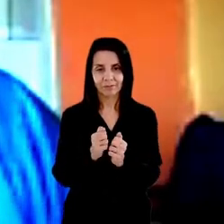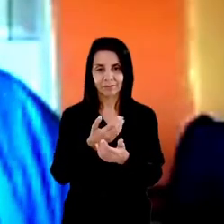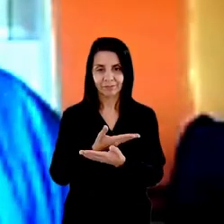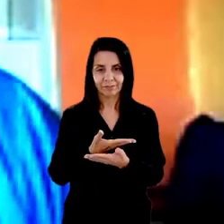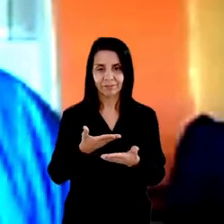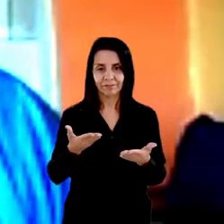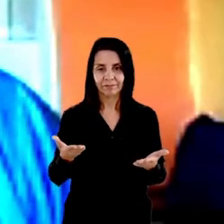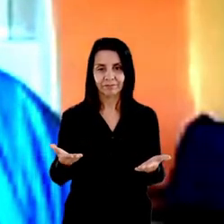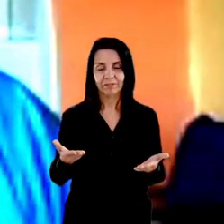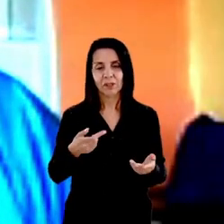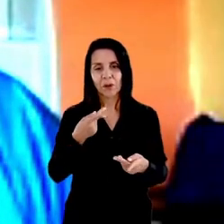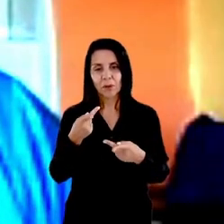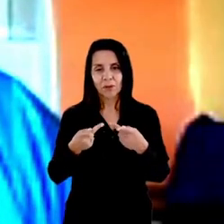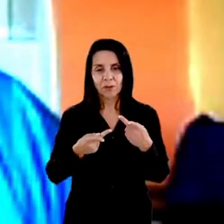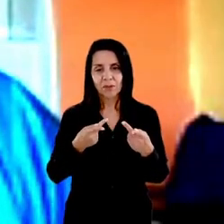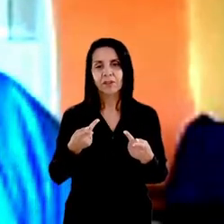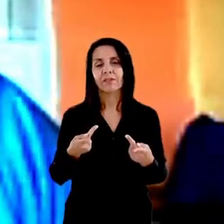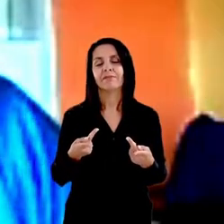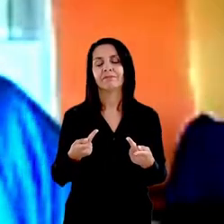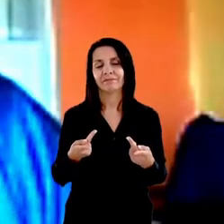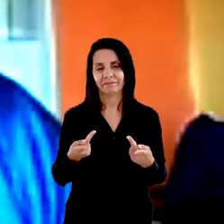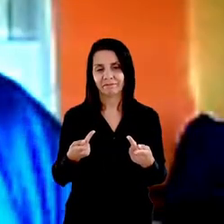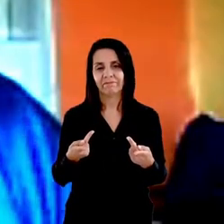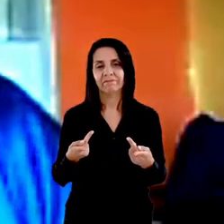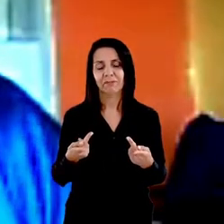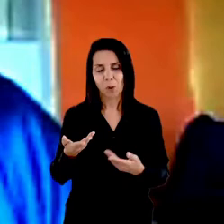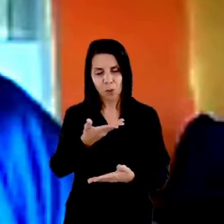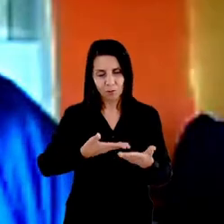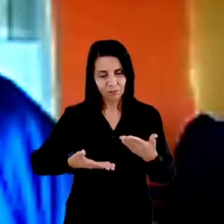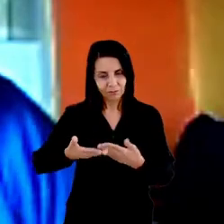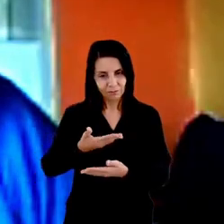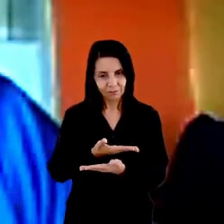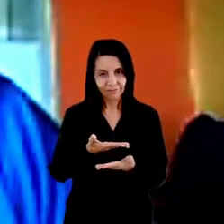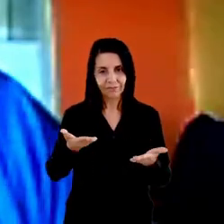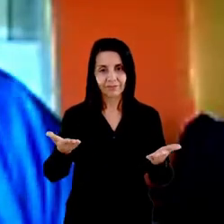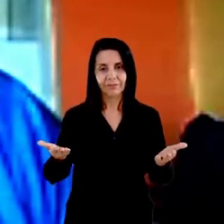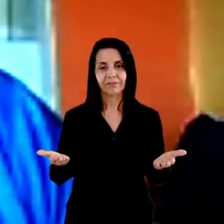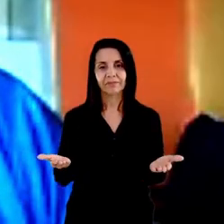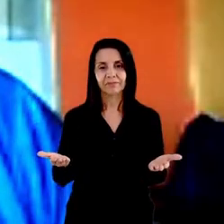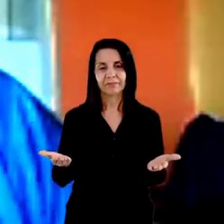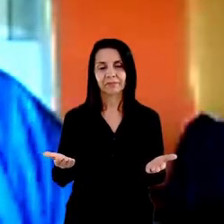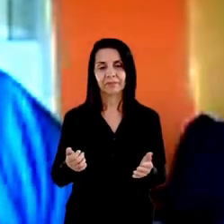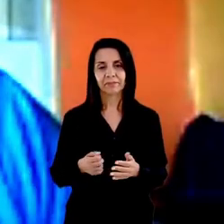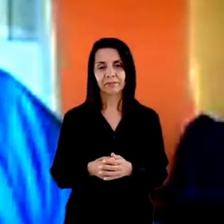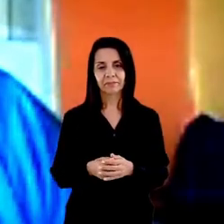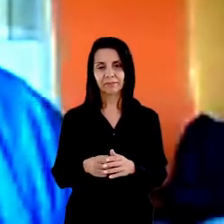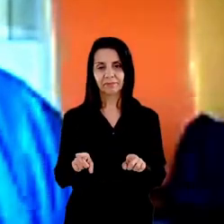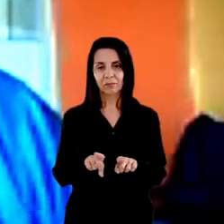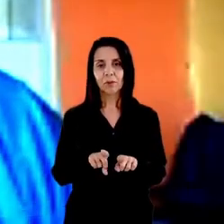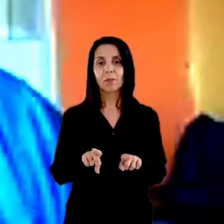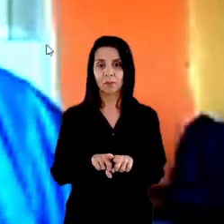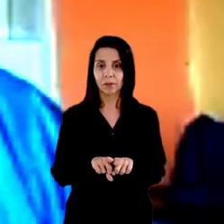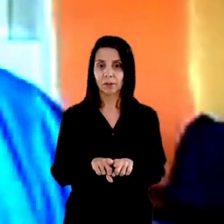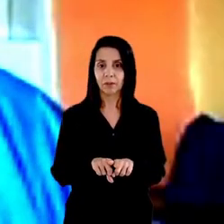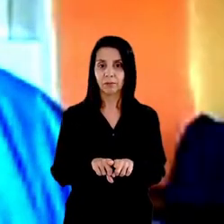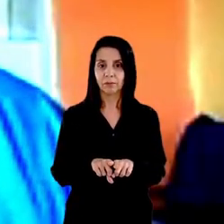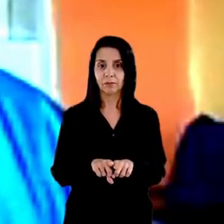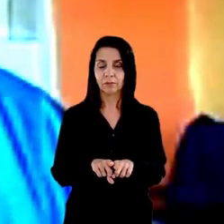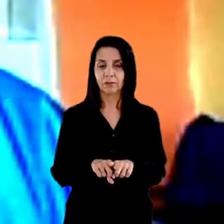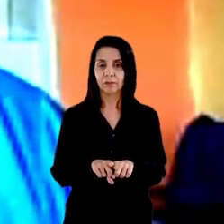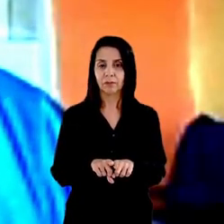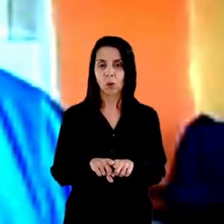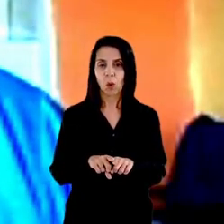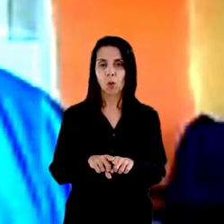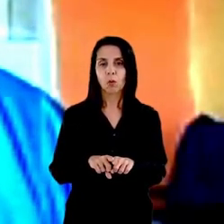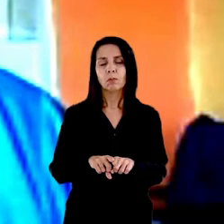de falar em nome desse segmento de poder compartilhar com vocês nesse momento e também colocar o movimento nacional